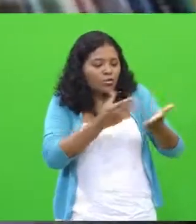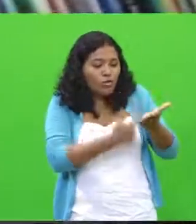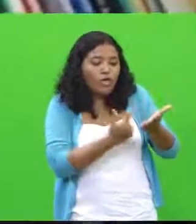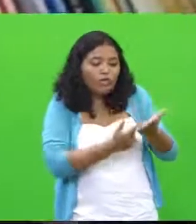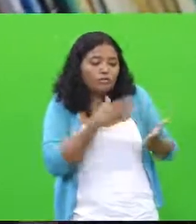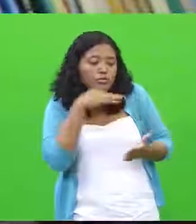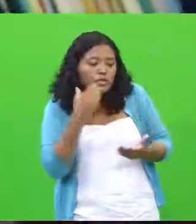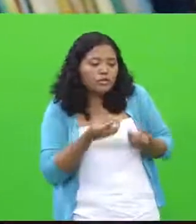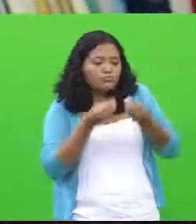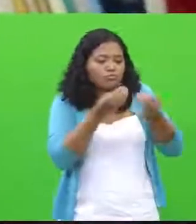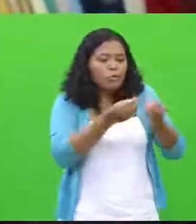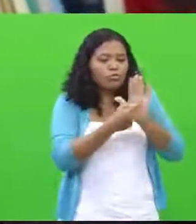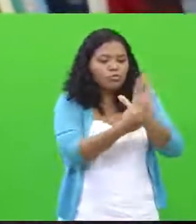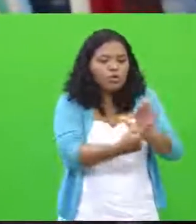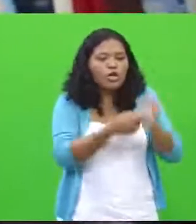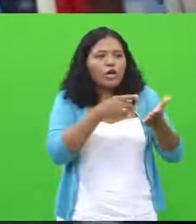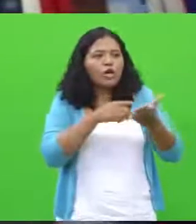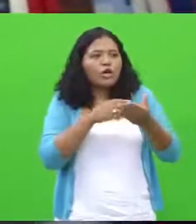sábia na sua família.